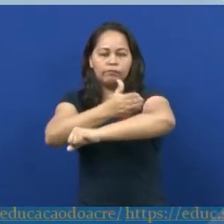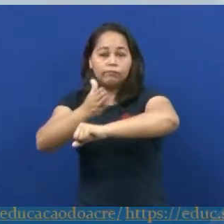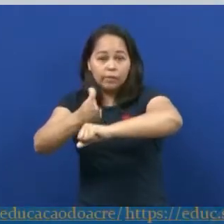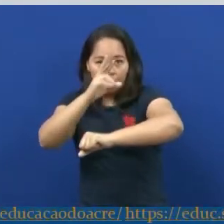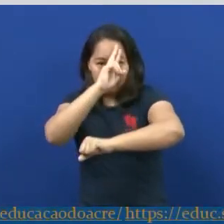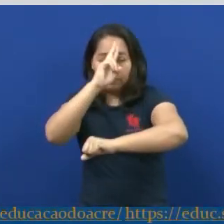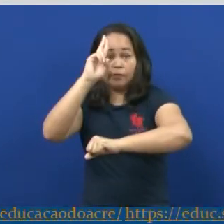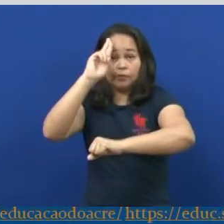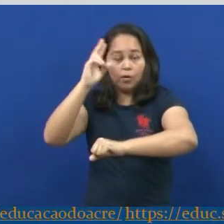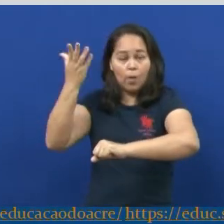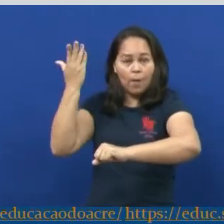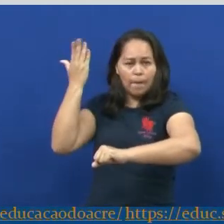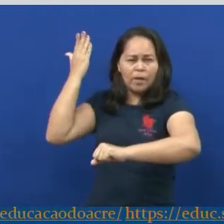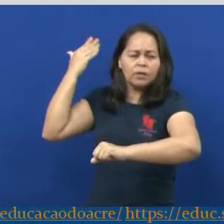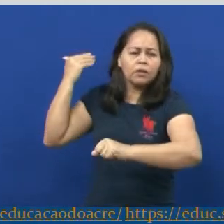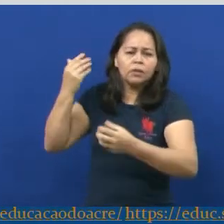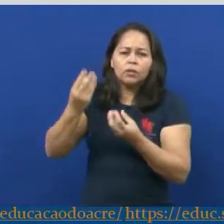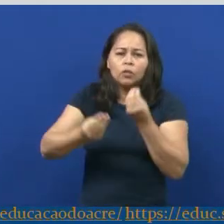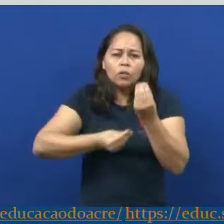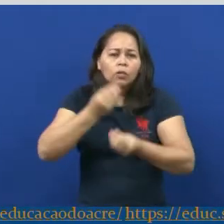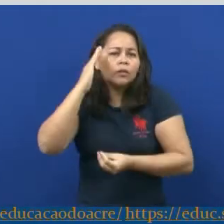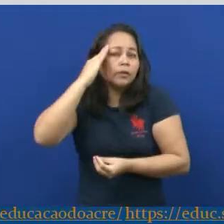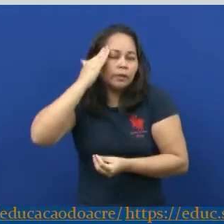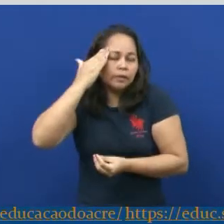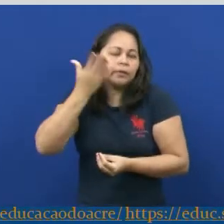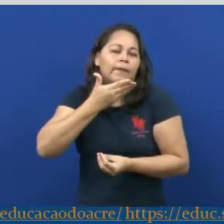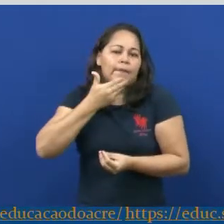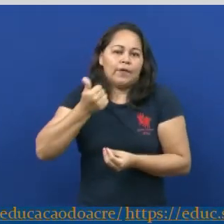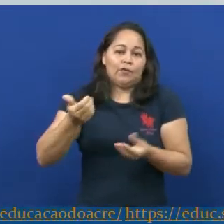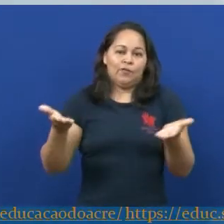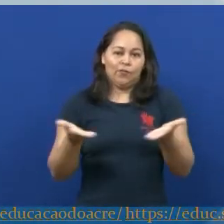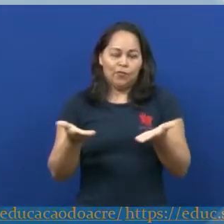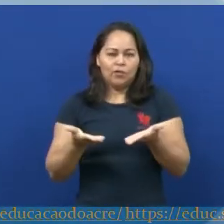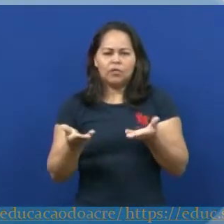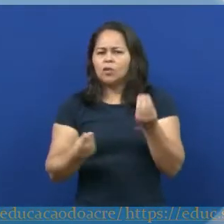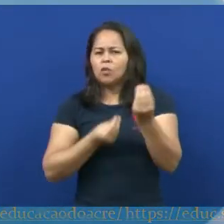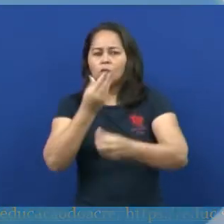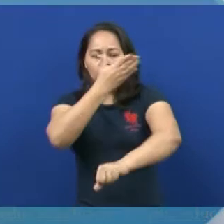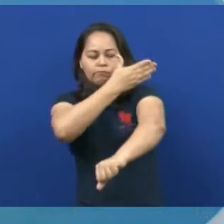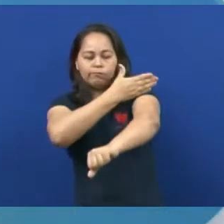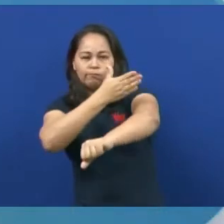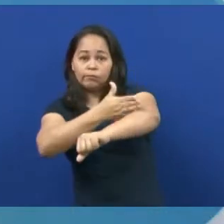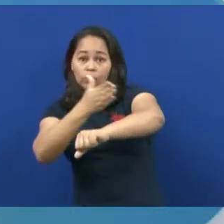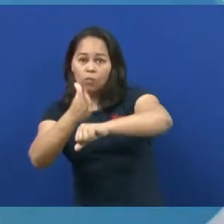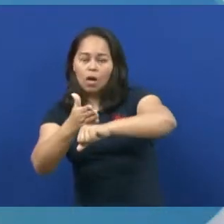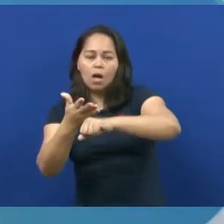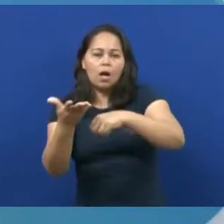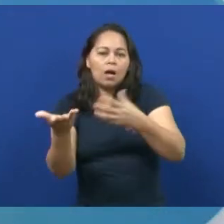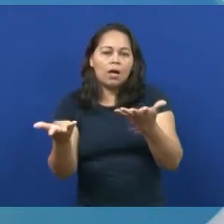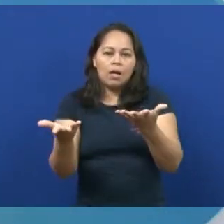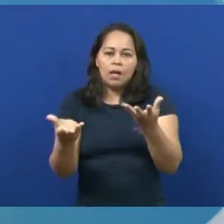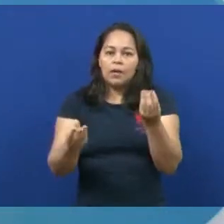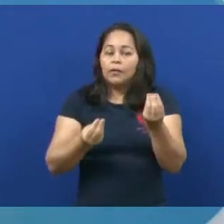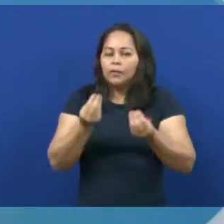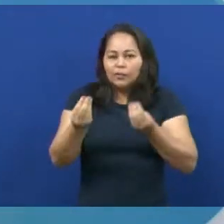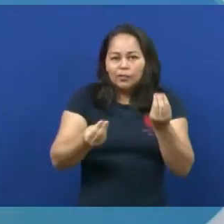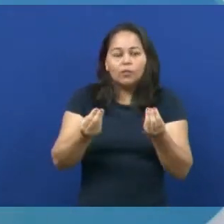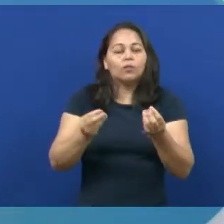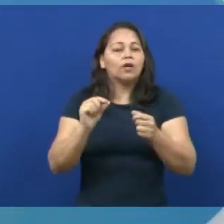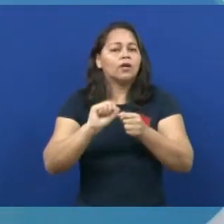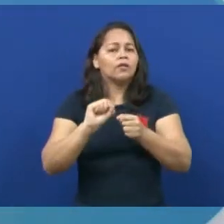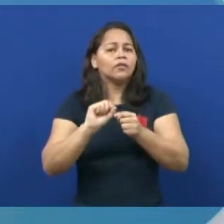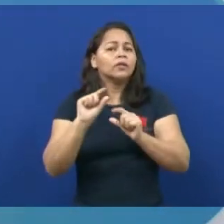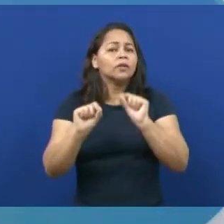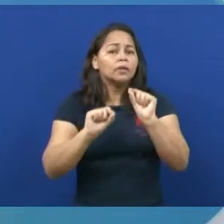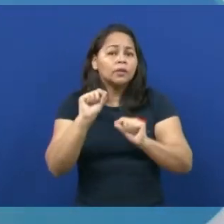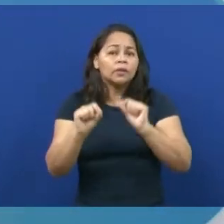essa divisão que estabeleceram para se entender melhor. Essa divisão é feita com